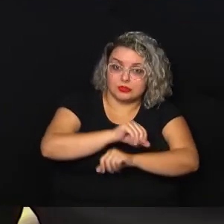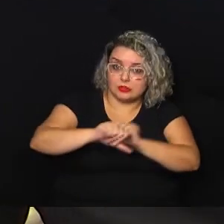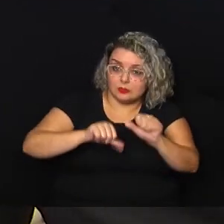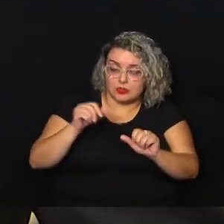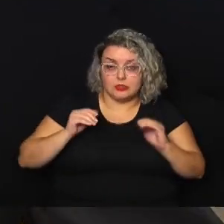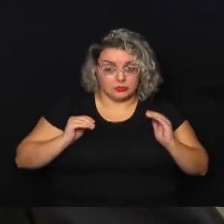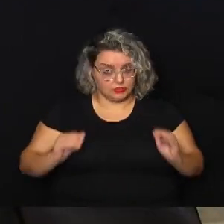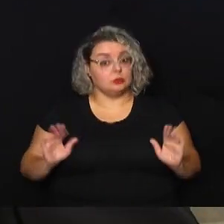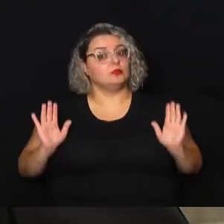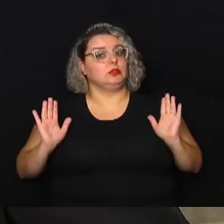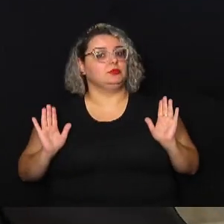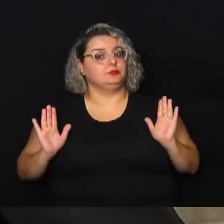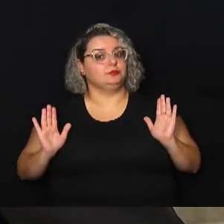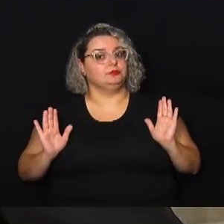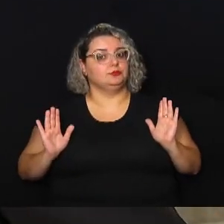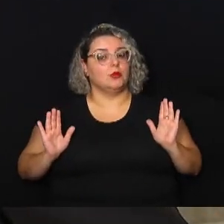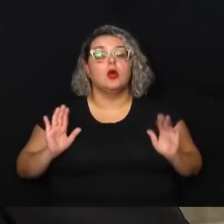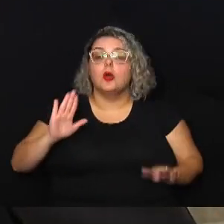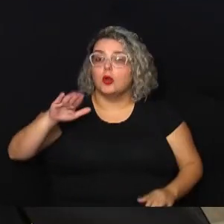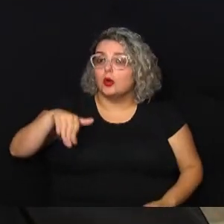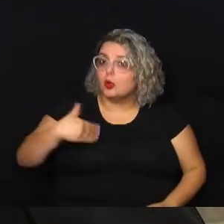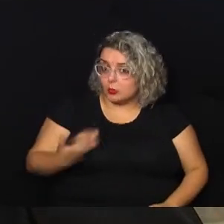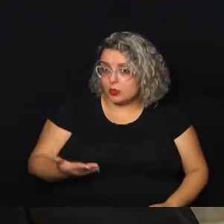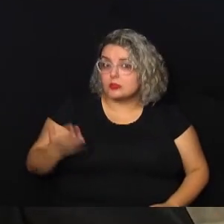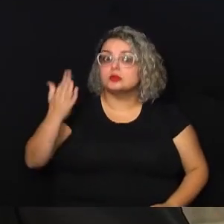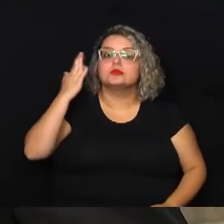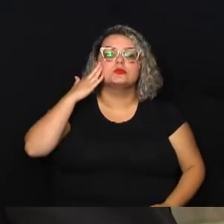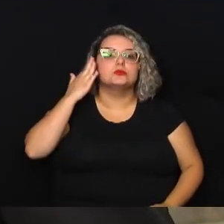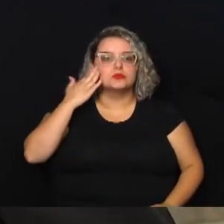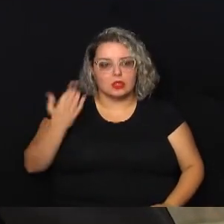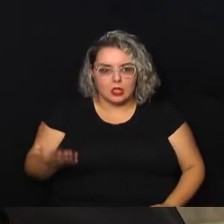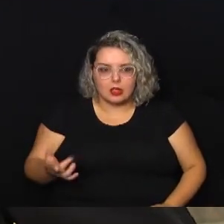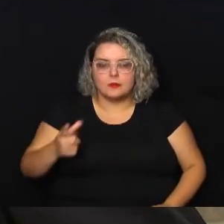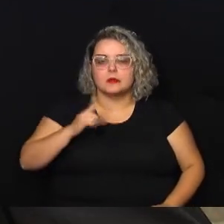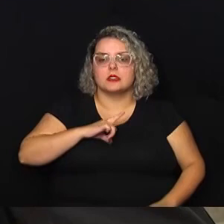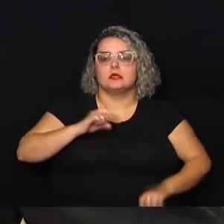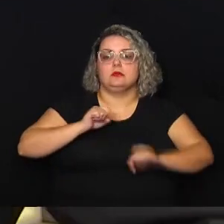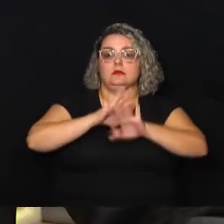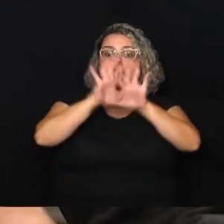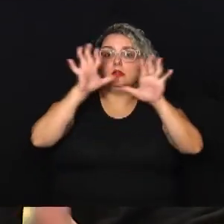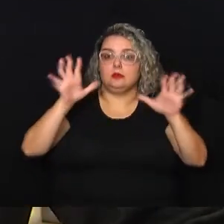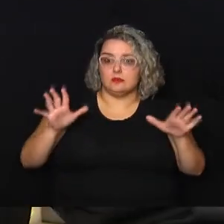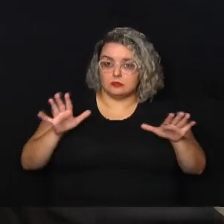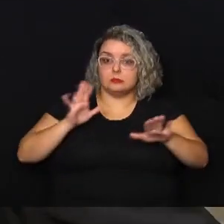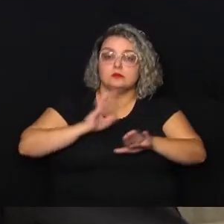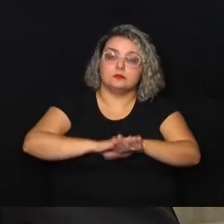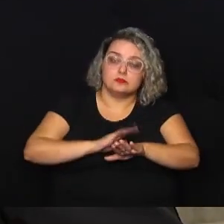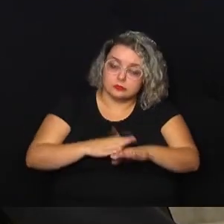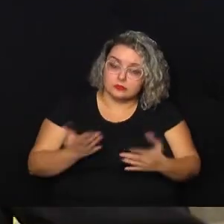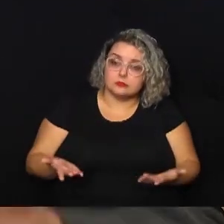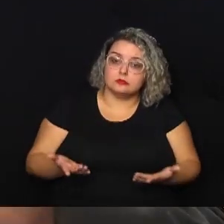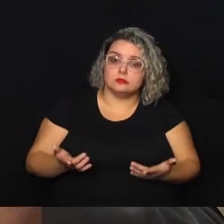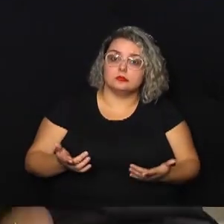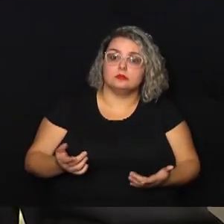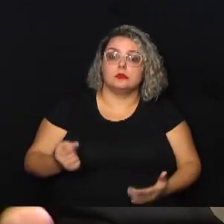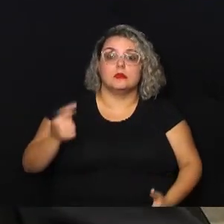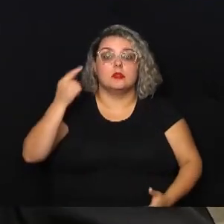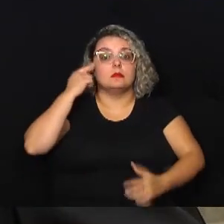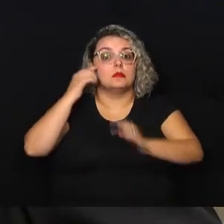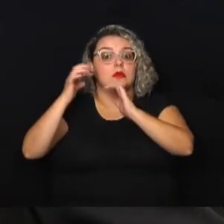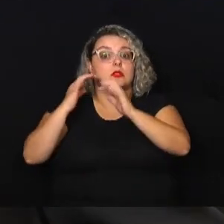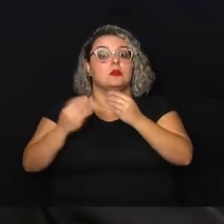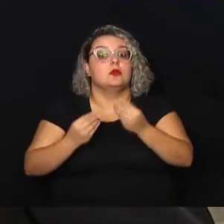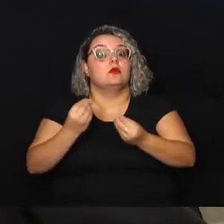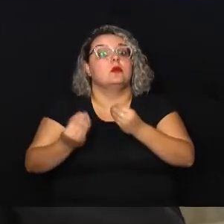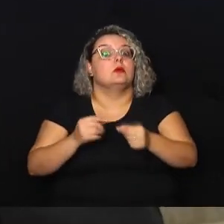ajuda na mudança de comportamento Porque a partir do momento em que você sabe que há uma transparência na sua ação muita